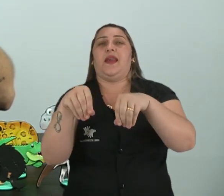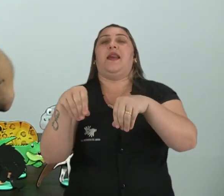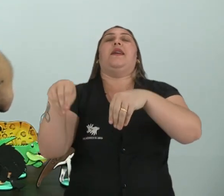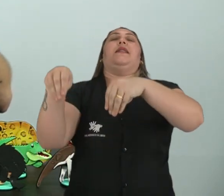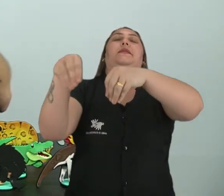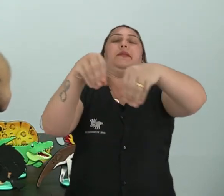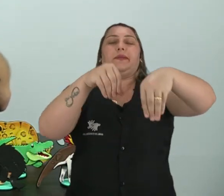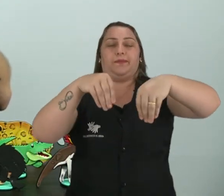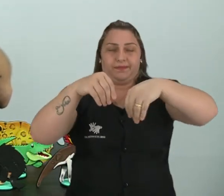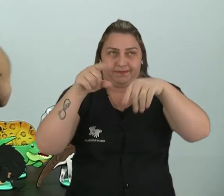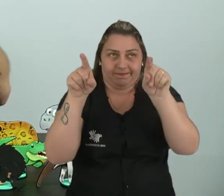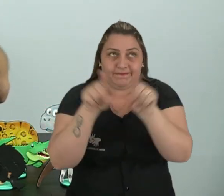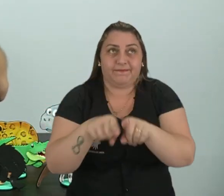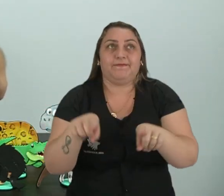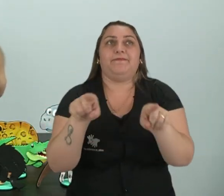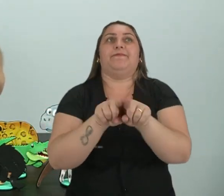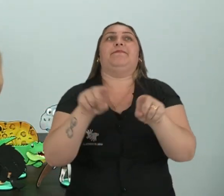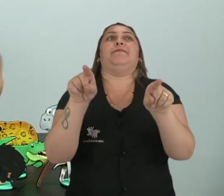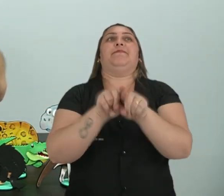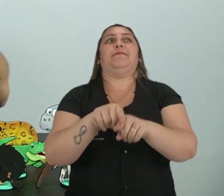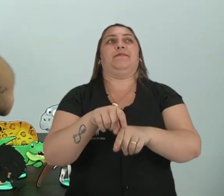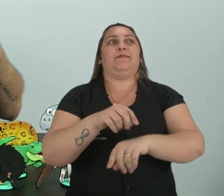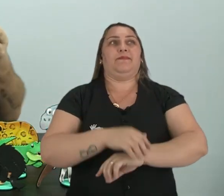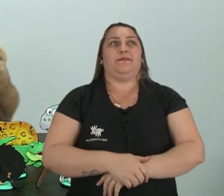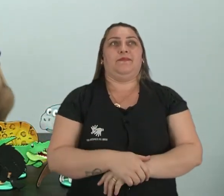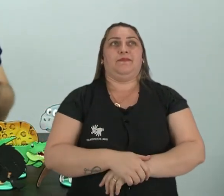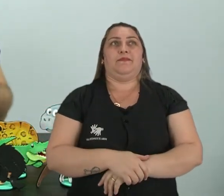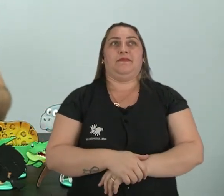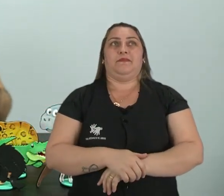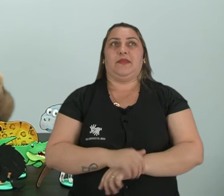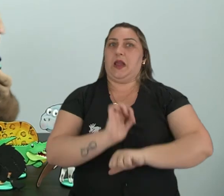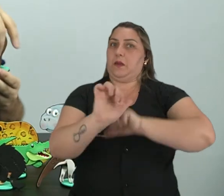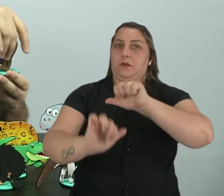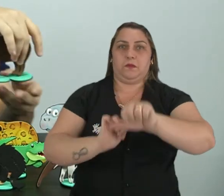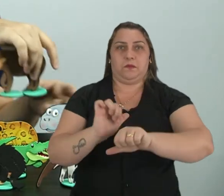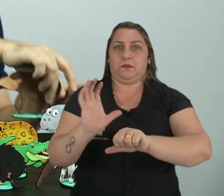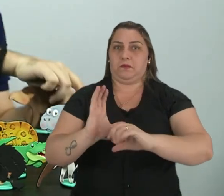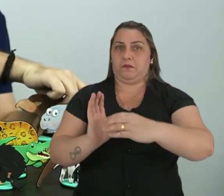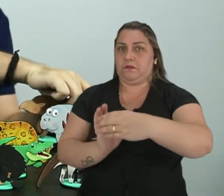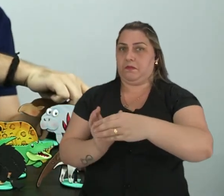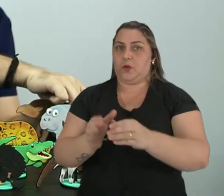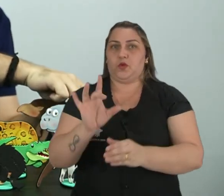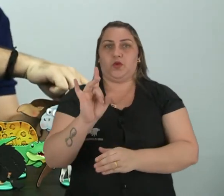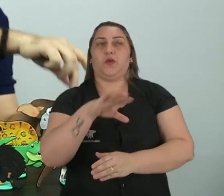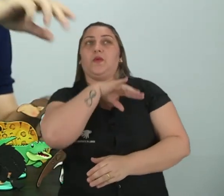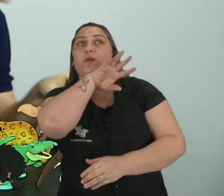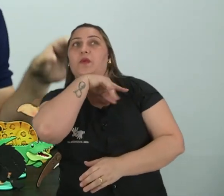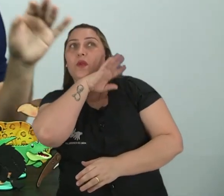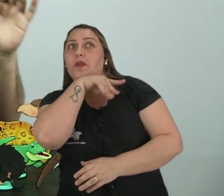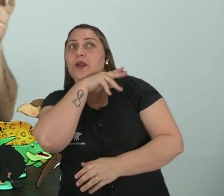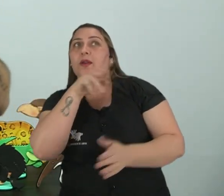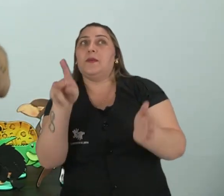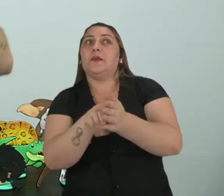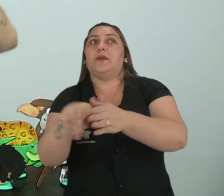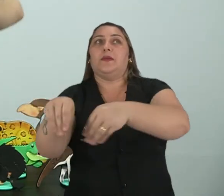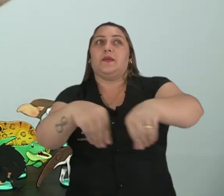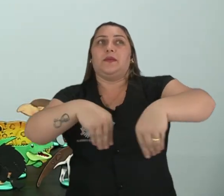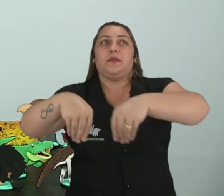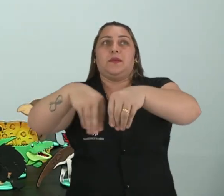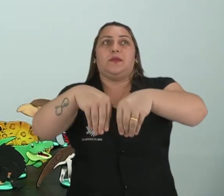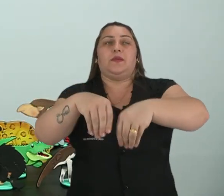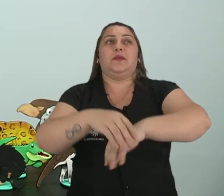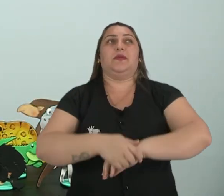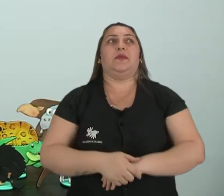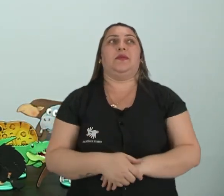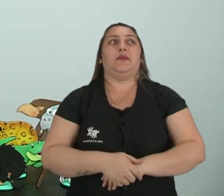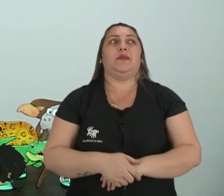Terrestre também, ó. A Anta é terrestre. Viram que eu nem mudei mais aqui, né? Sabendo só os animais, por enquanto. Terrestres.